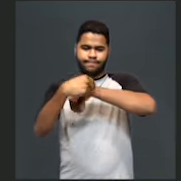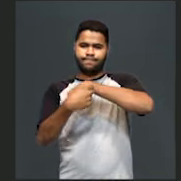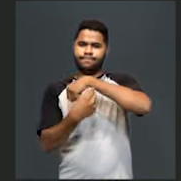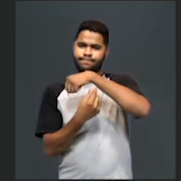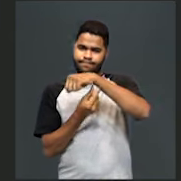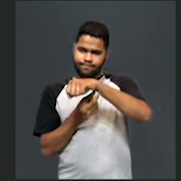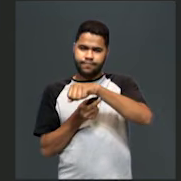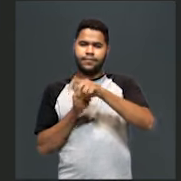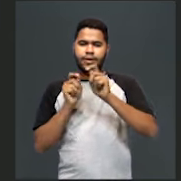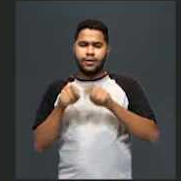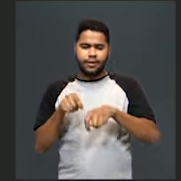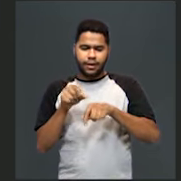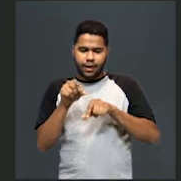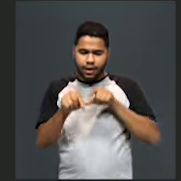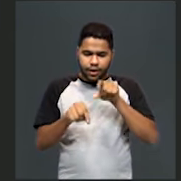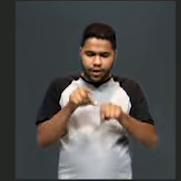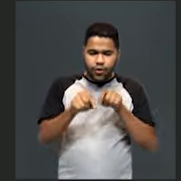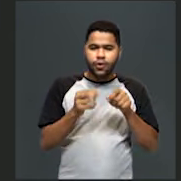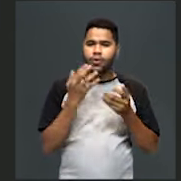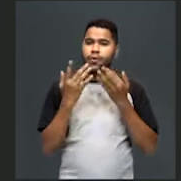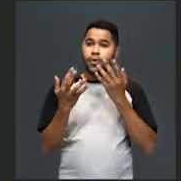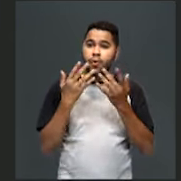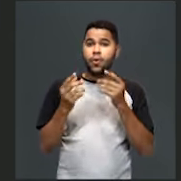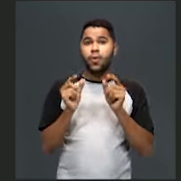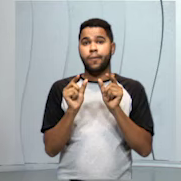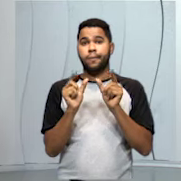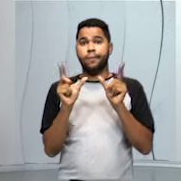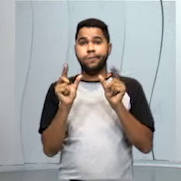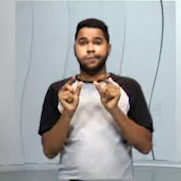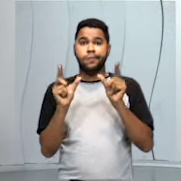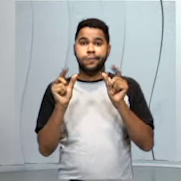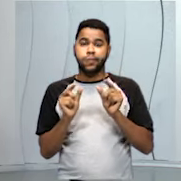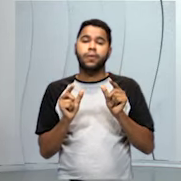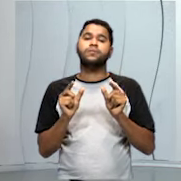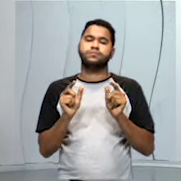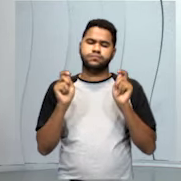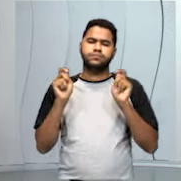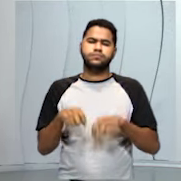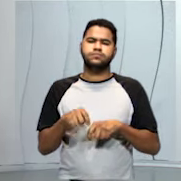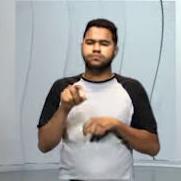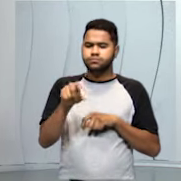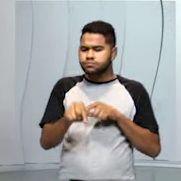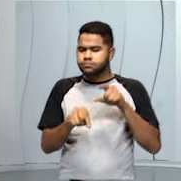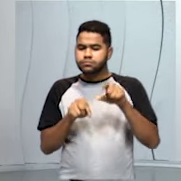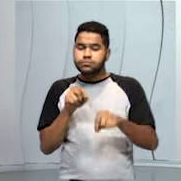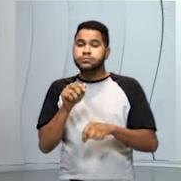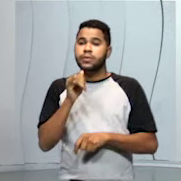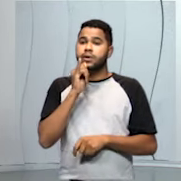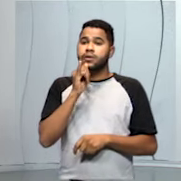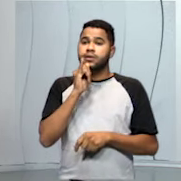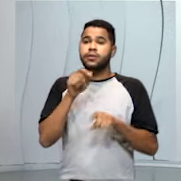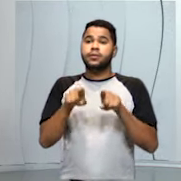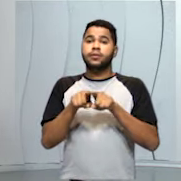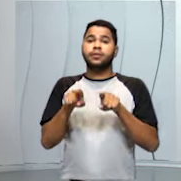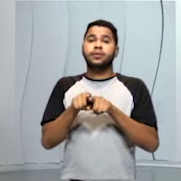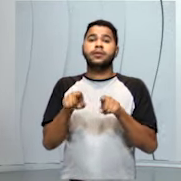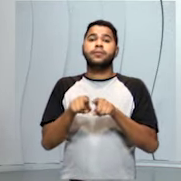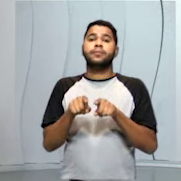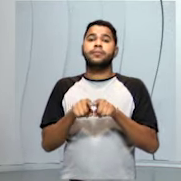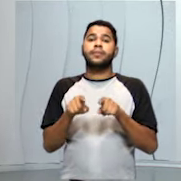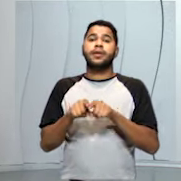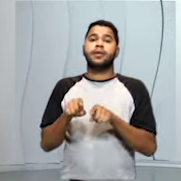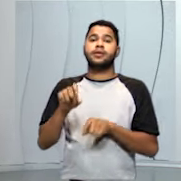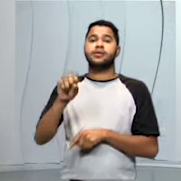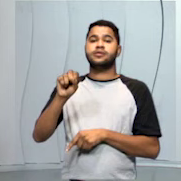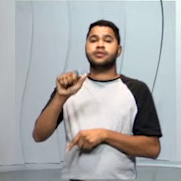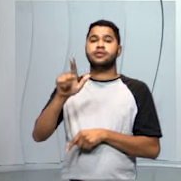separar as miçangas por cores ou tamanho, catando uma a uma. O exemplo da salada de frutas.